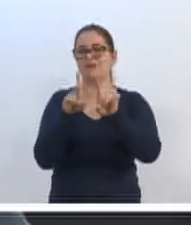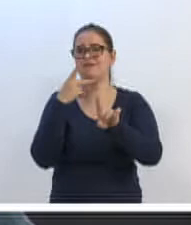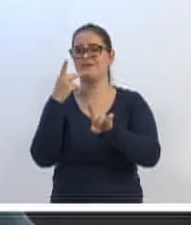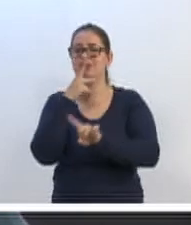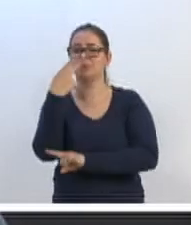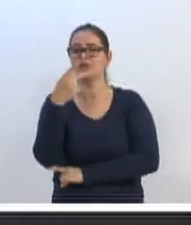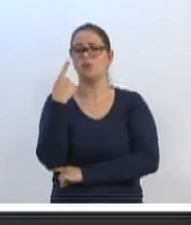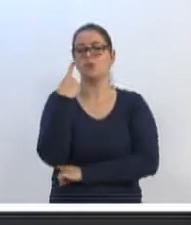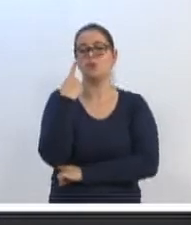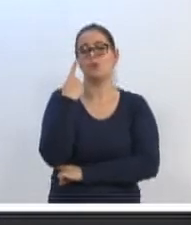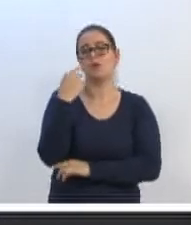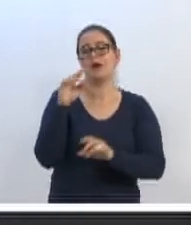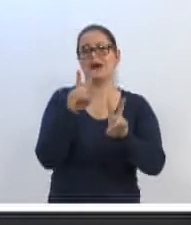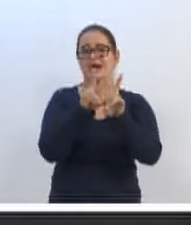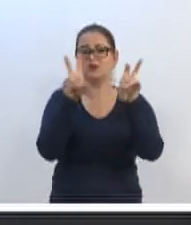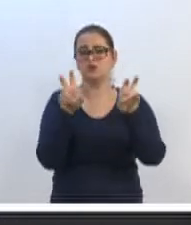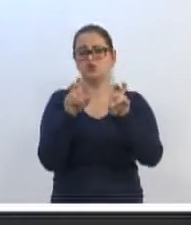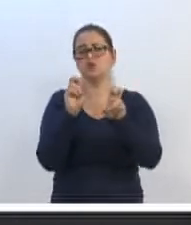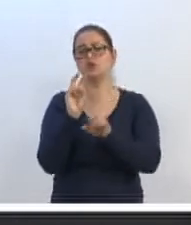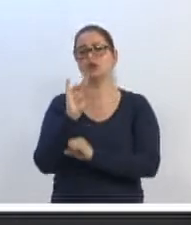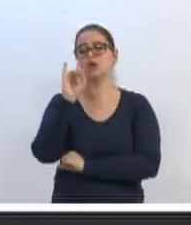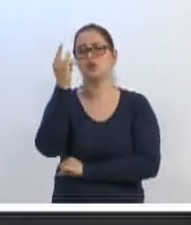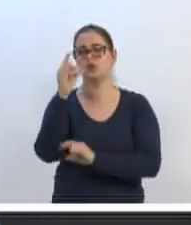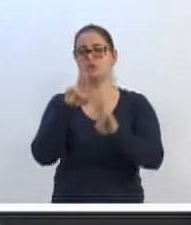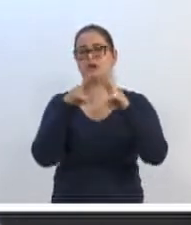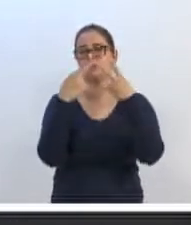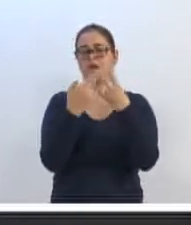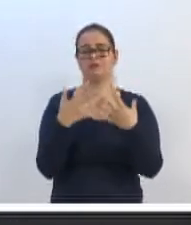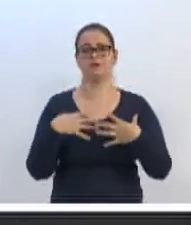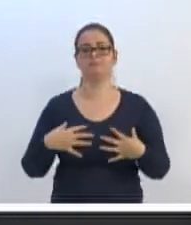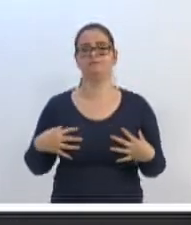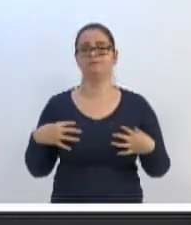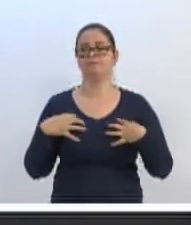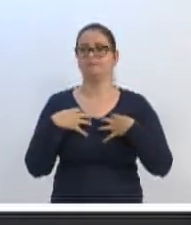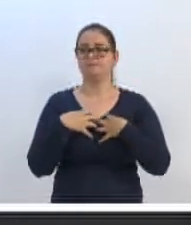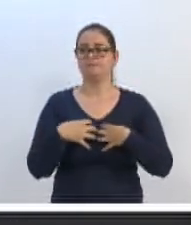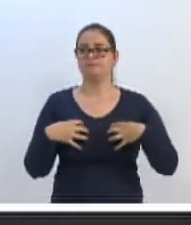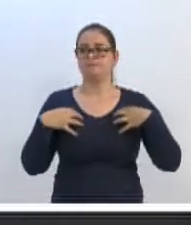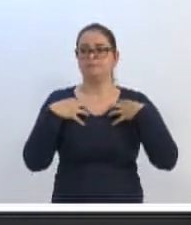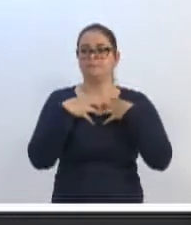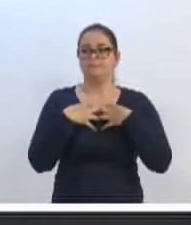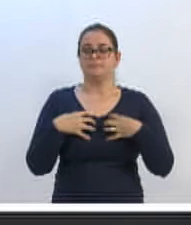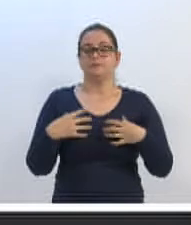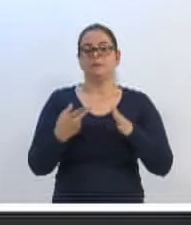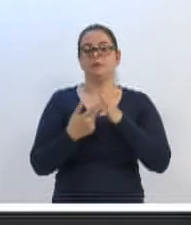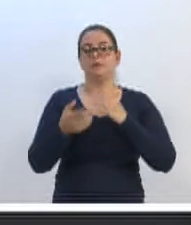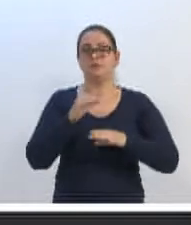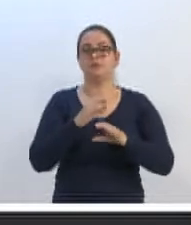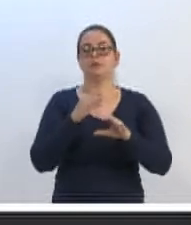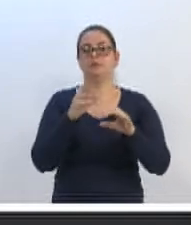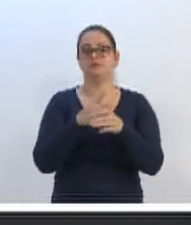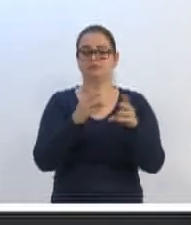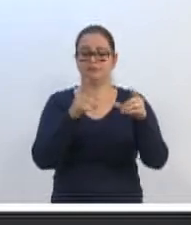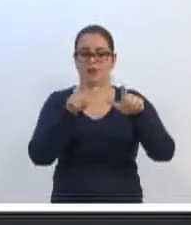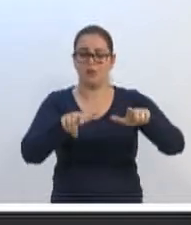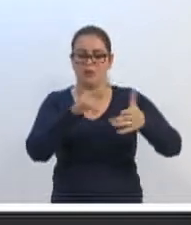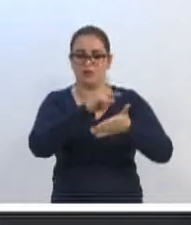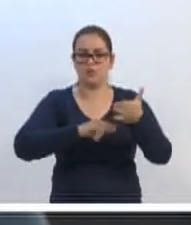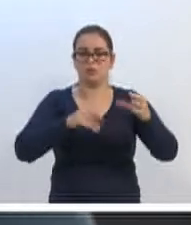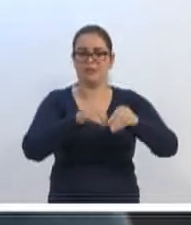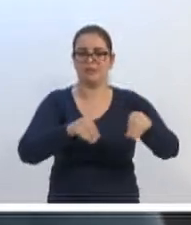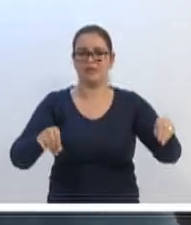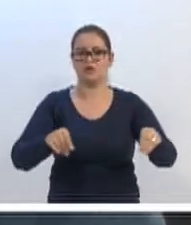esse assunto também. Na última reunião nossa foi bastante frustrante da Frente Parlamentar de Regulação Fundiária e Habitação, sua assessoria esteve lhe